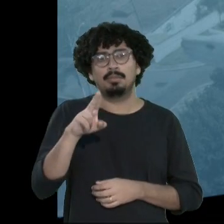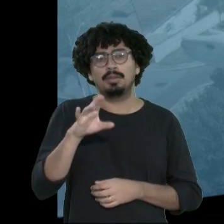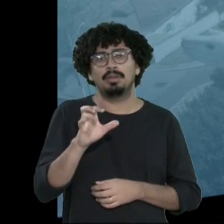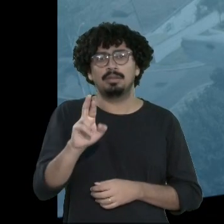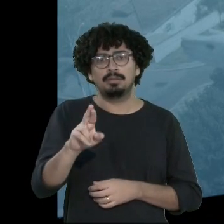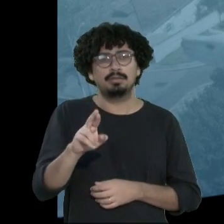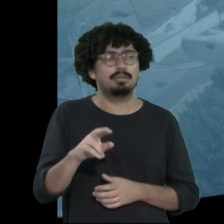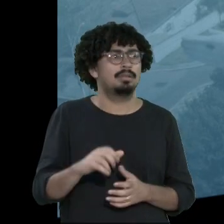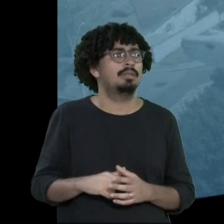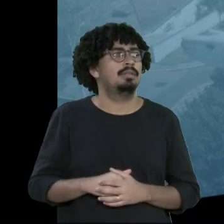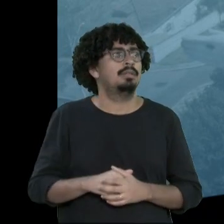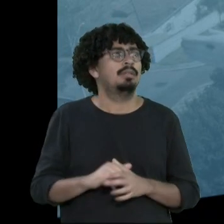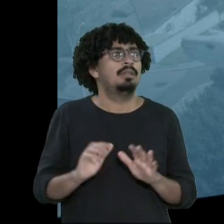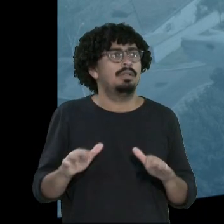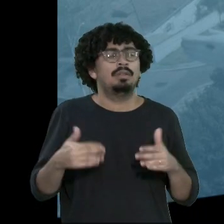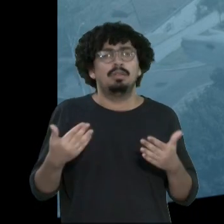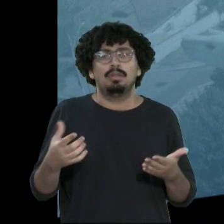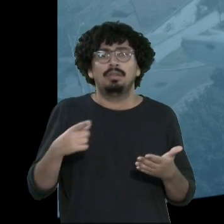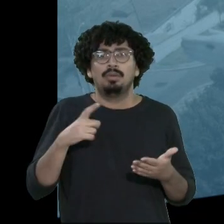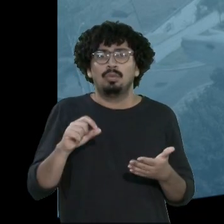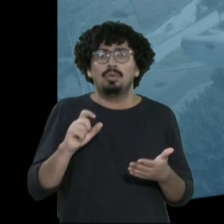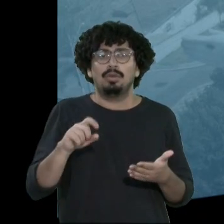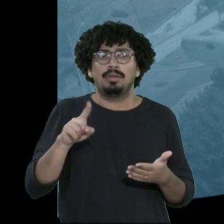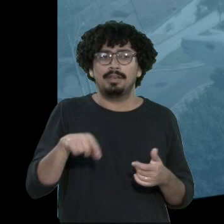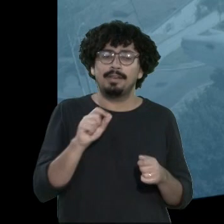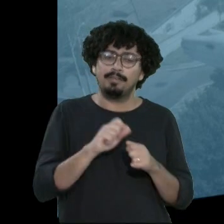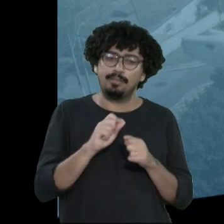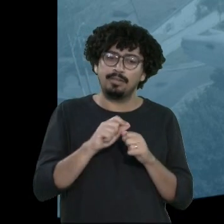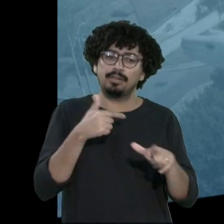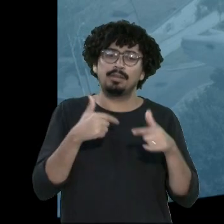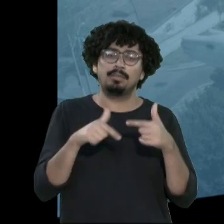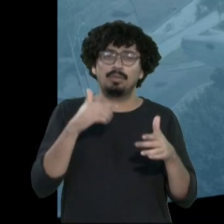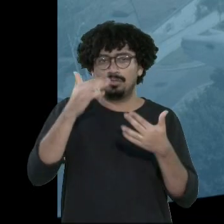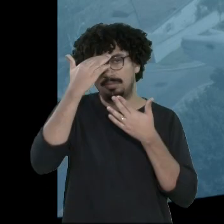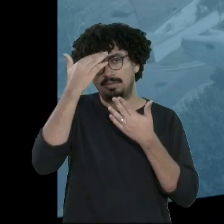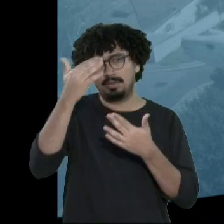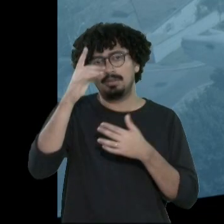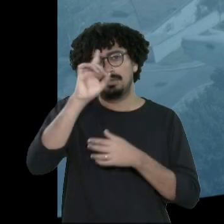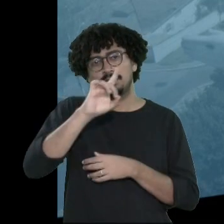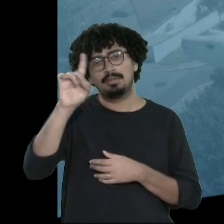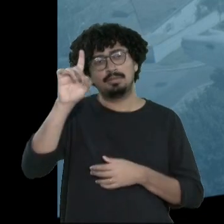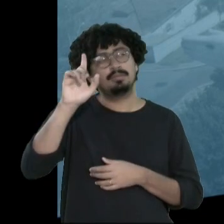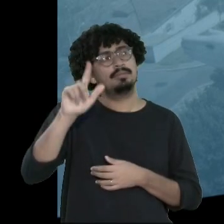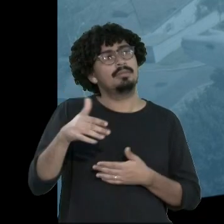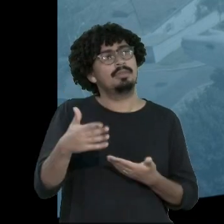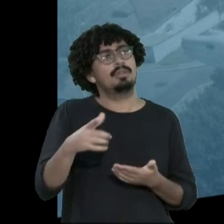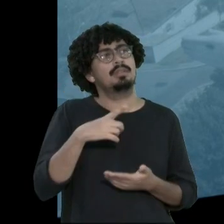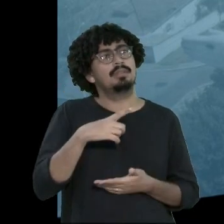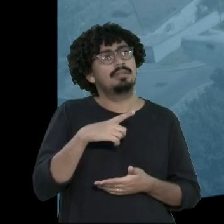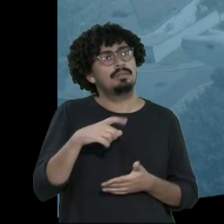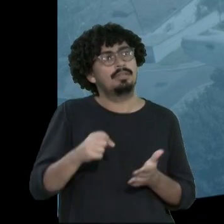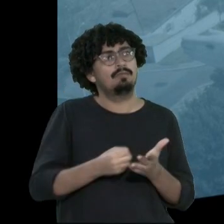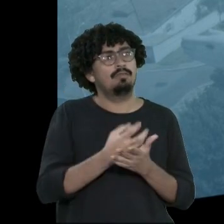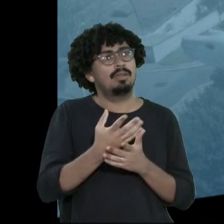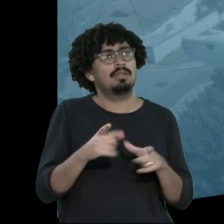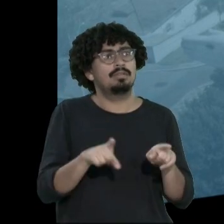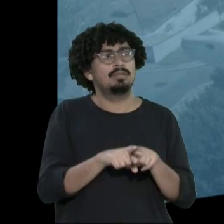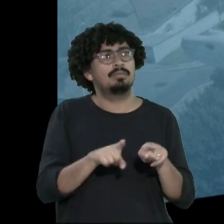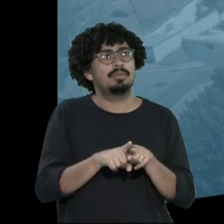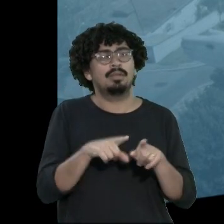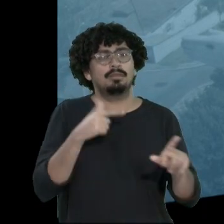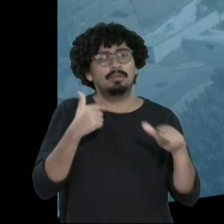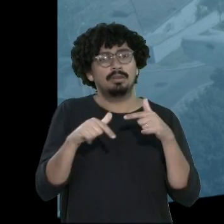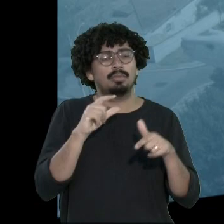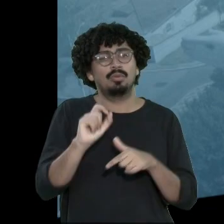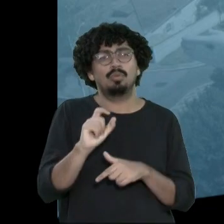tá? Então, é um gabinete que produziu bastante, graças a Deus, bastante requerimentos e aí é fruto de um trabalho que